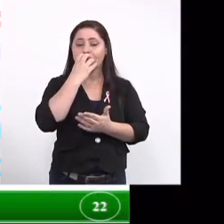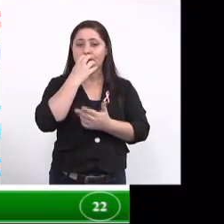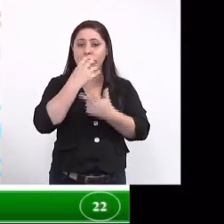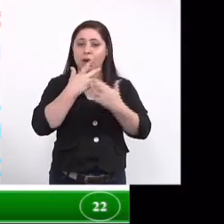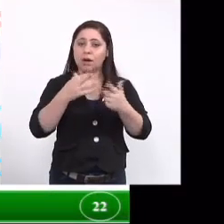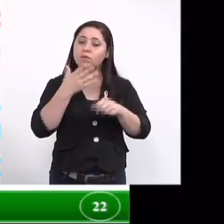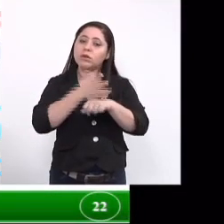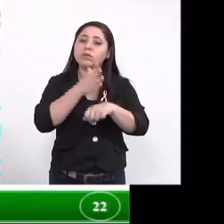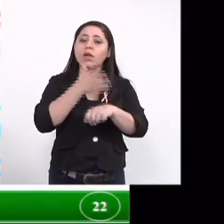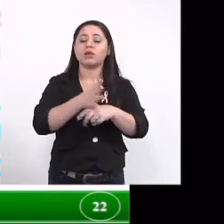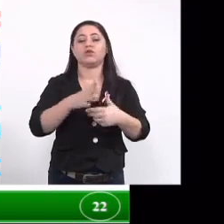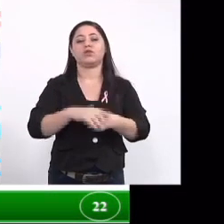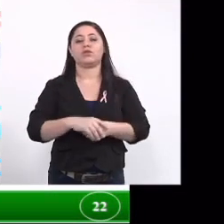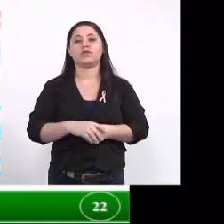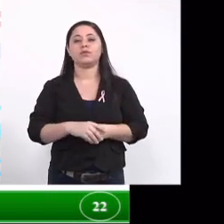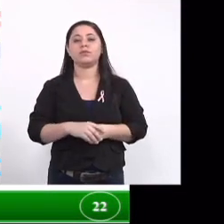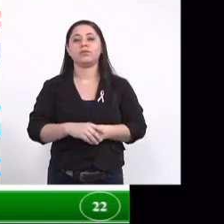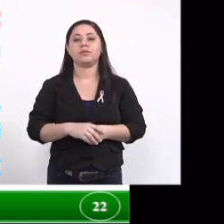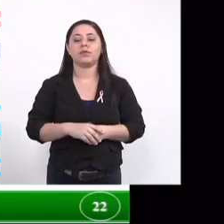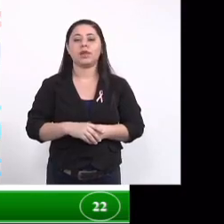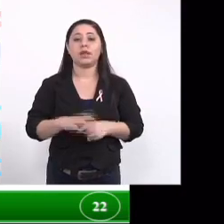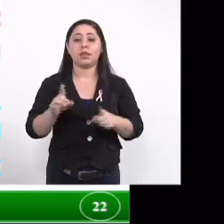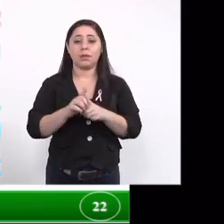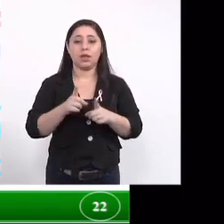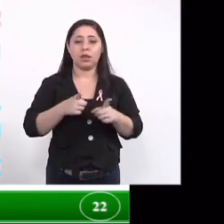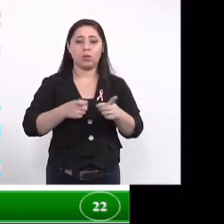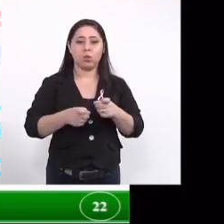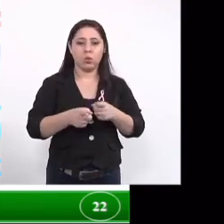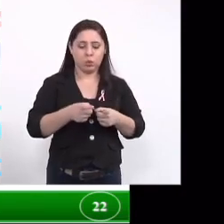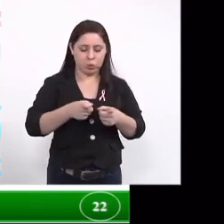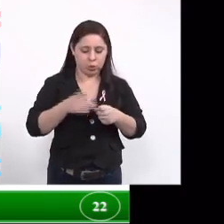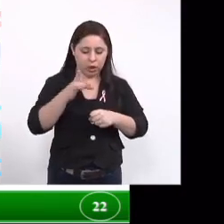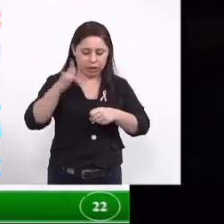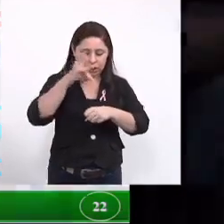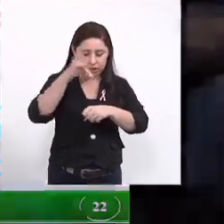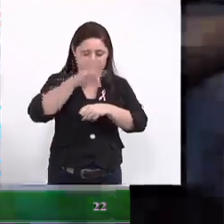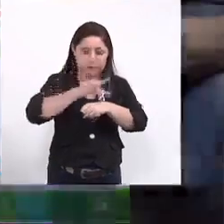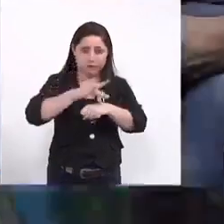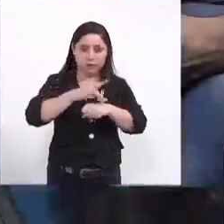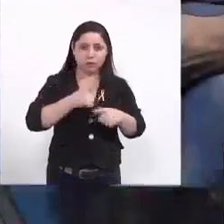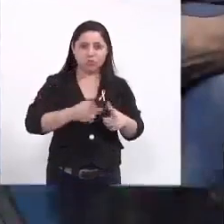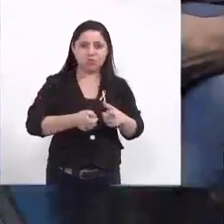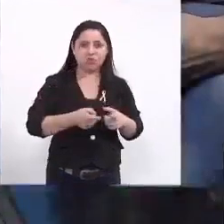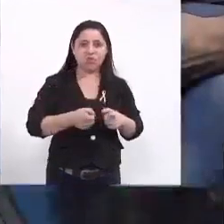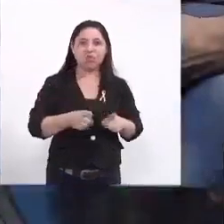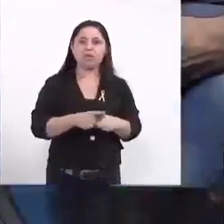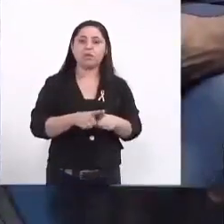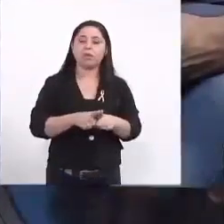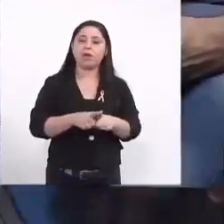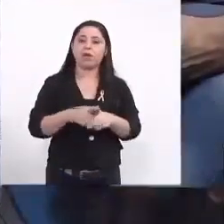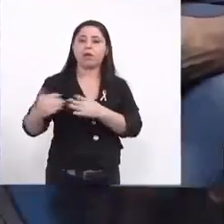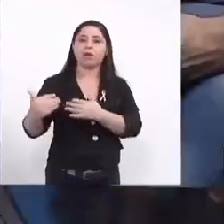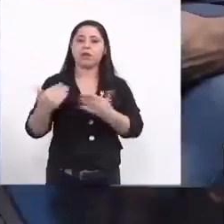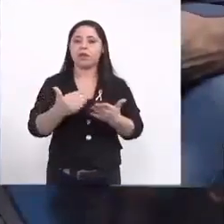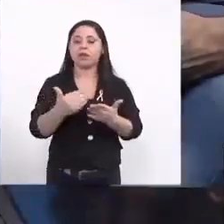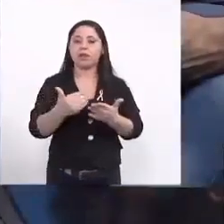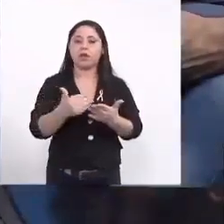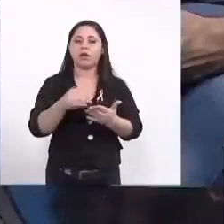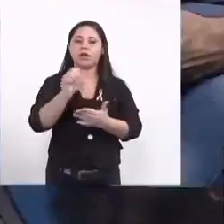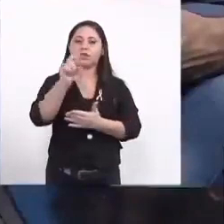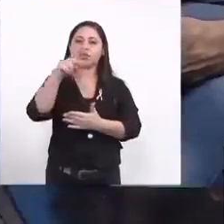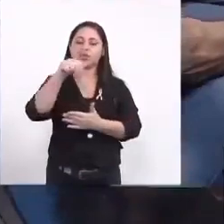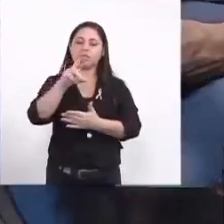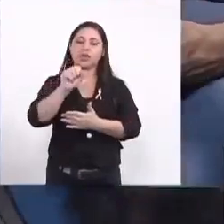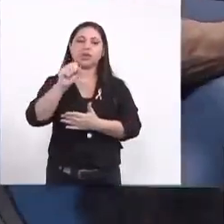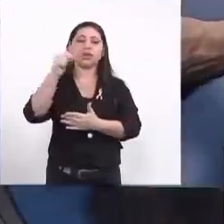realização dos ensaios e as larvas que nós utilizamos das linhagens Rockefeller também são cedidas pela Sunsen lá de